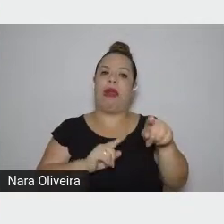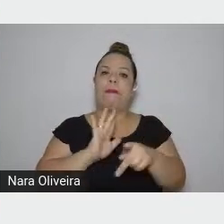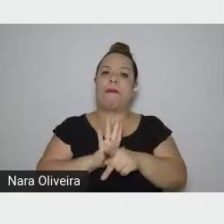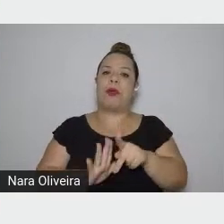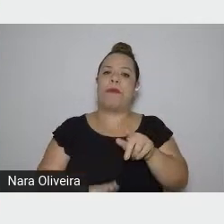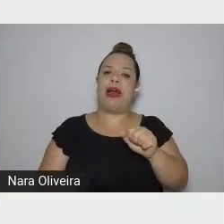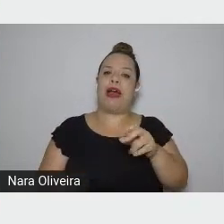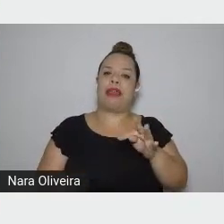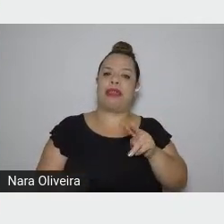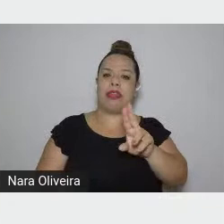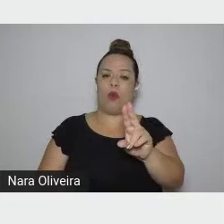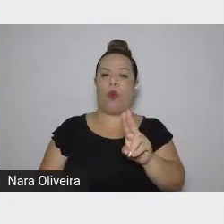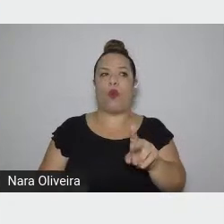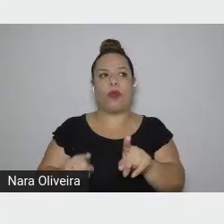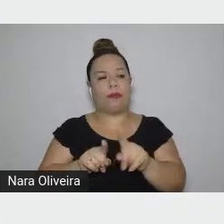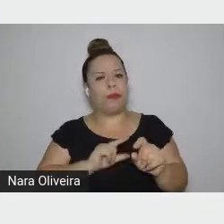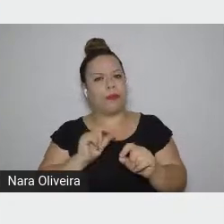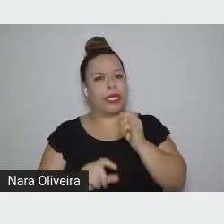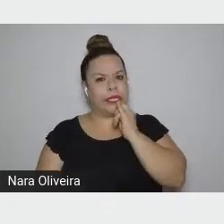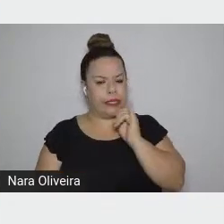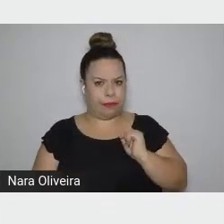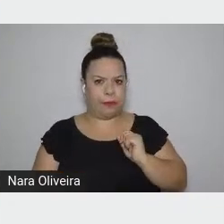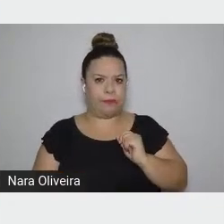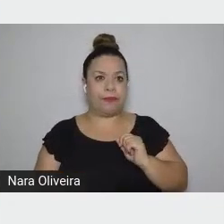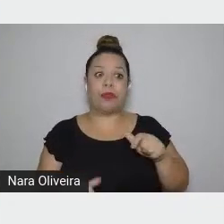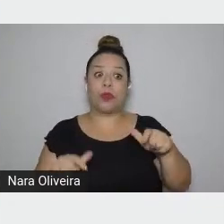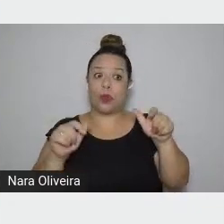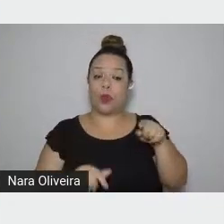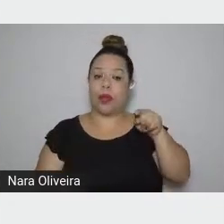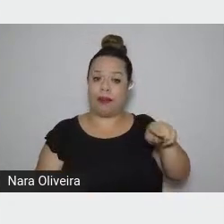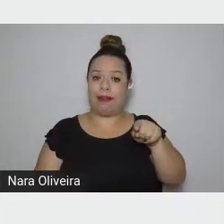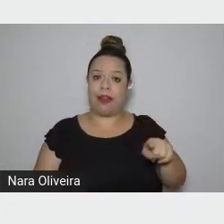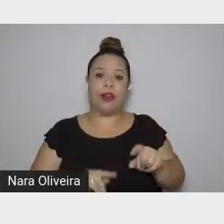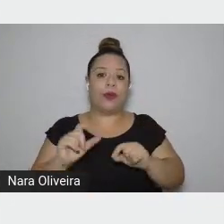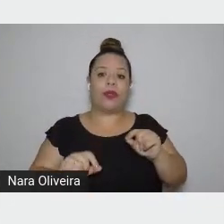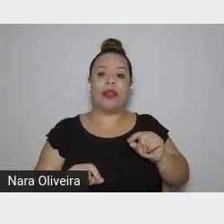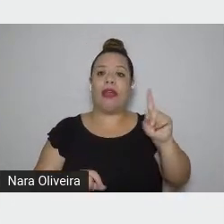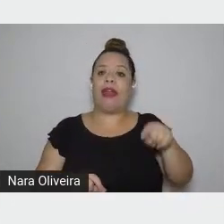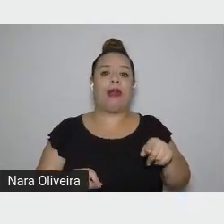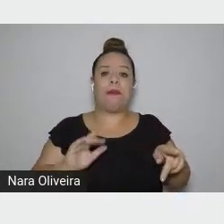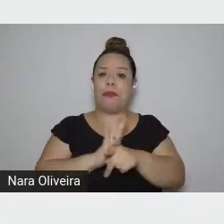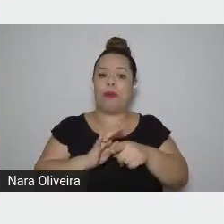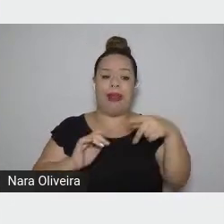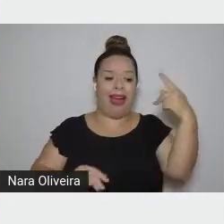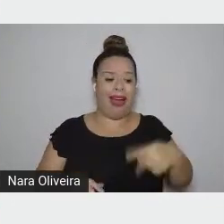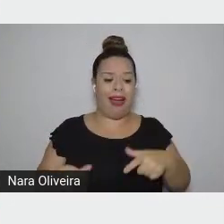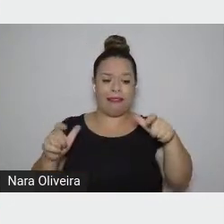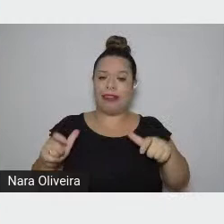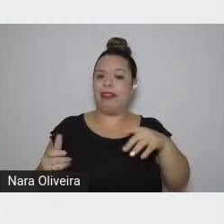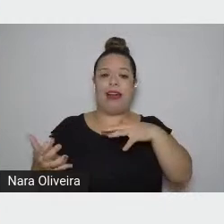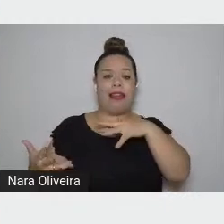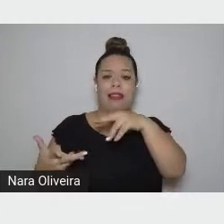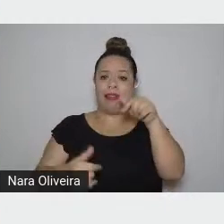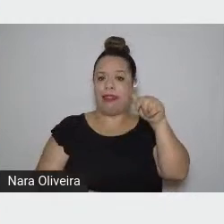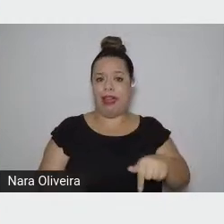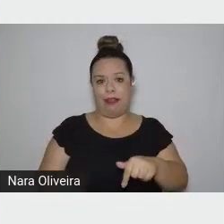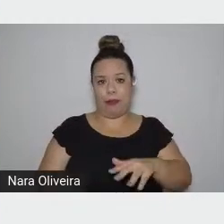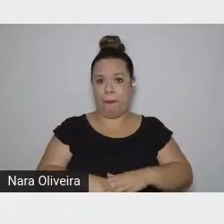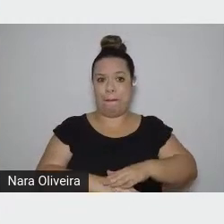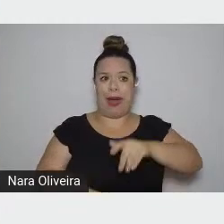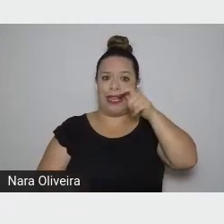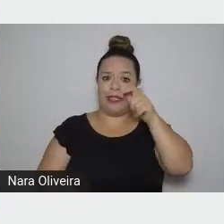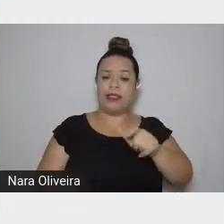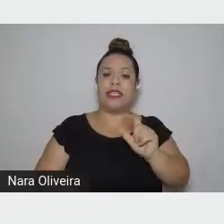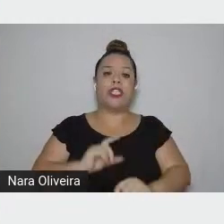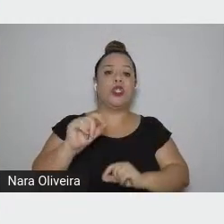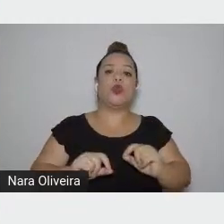é, o lugar de Saramago é a Terra. O que lhe interessa é o que os